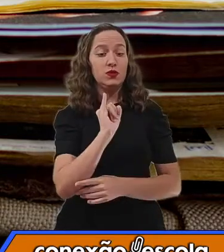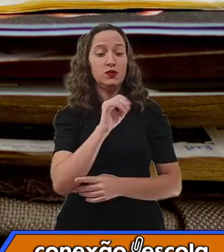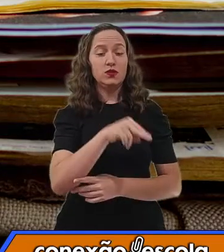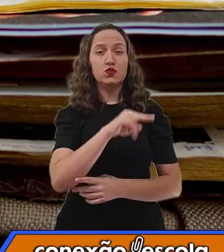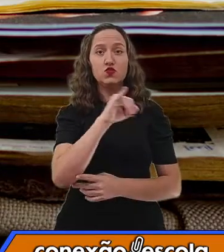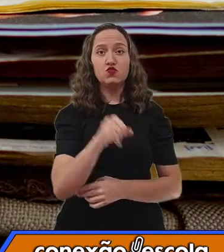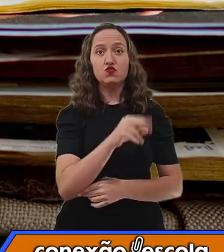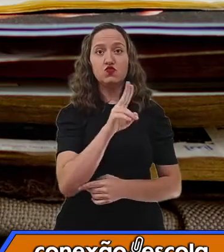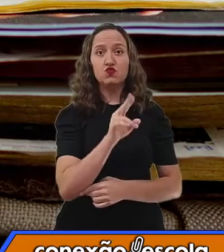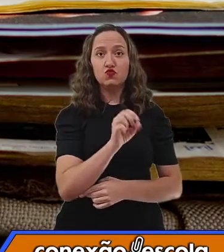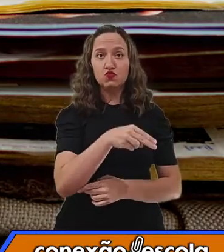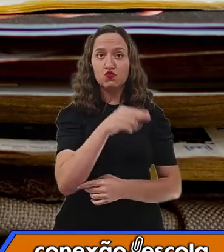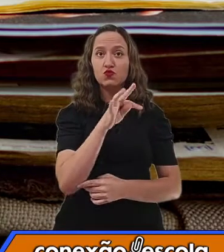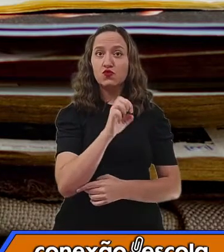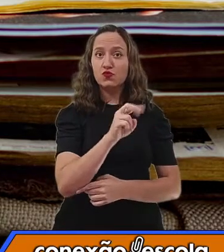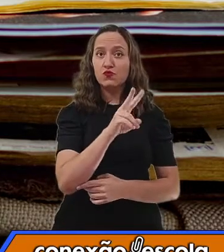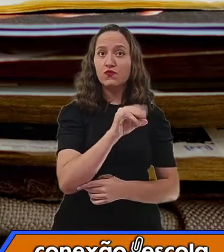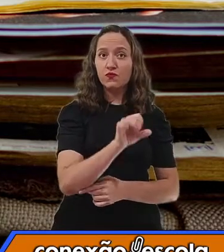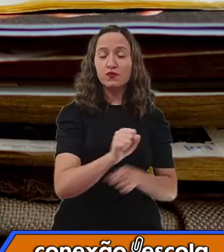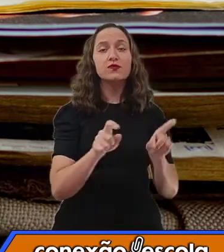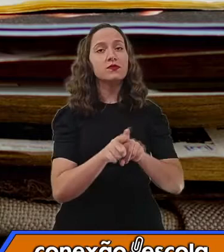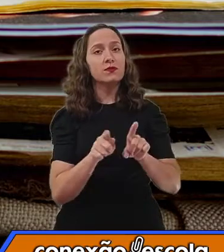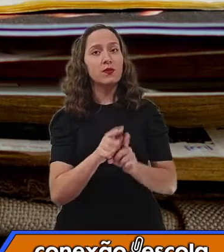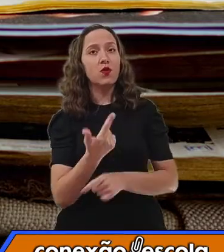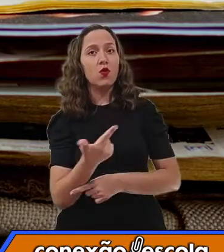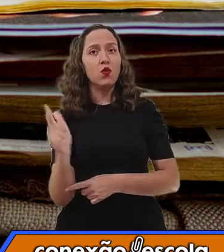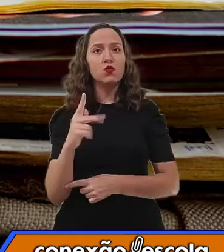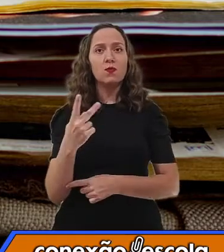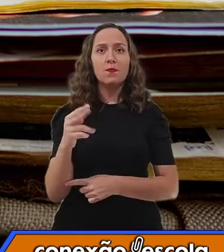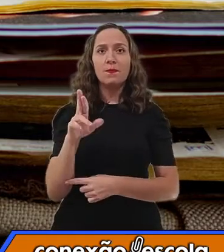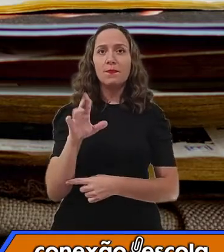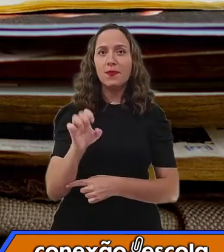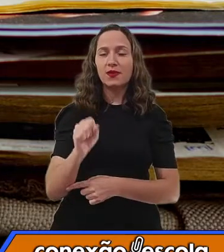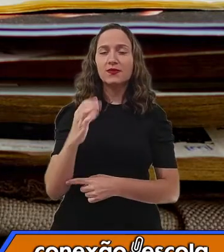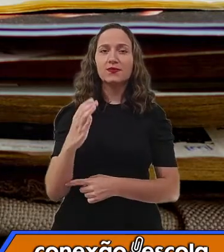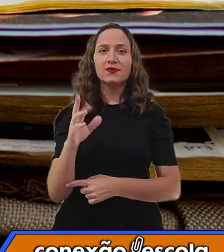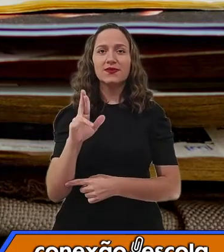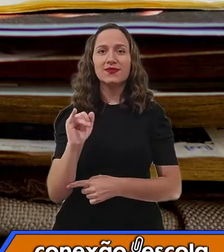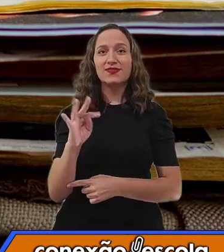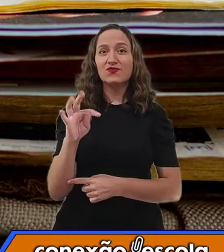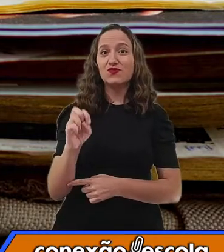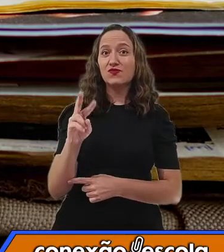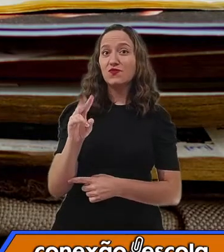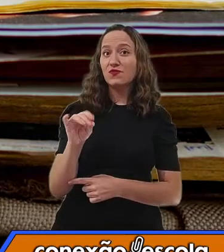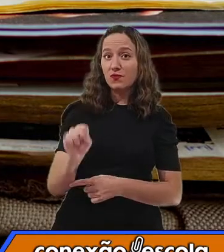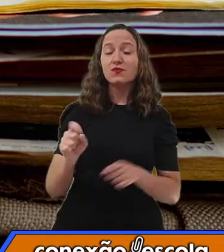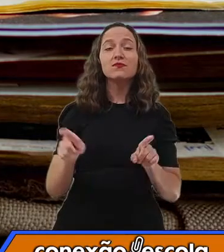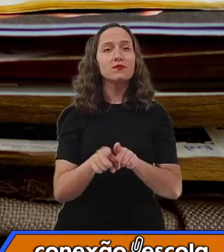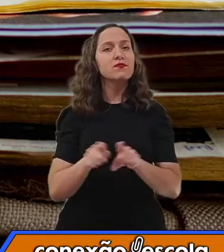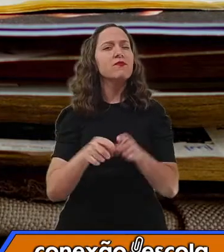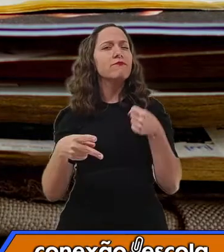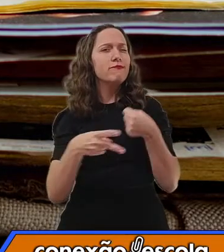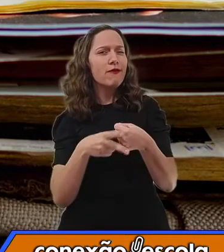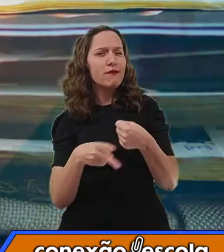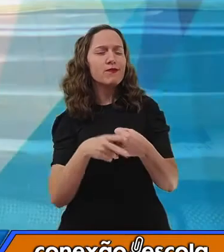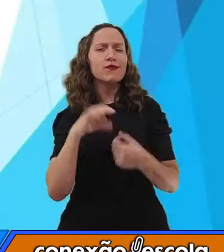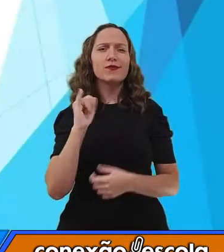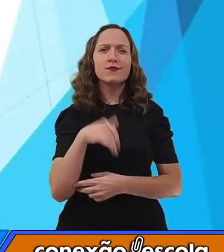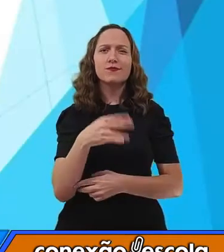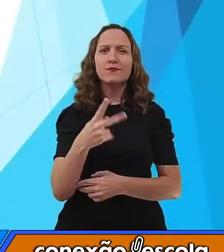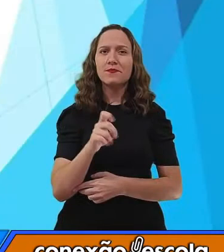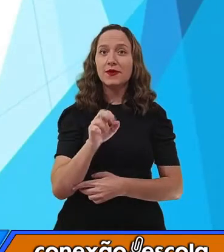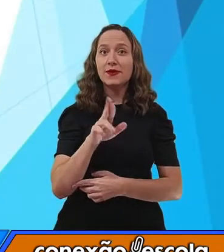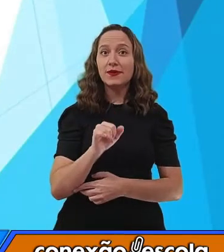prescritivos e vamos falar também sobre o verbo imperativo negativo, certinho? Então, uma